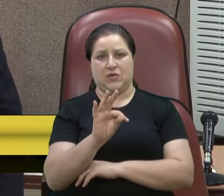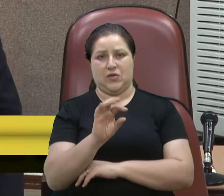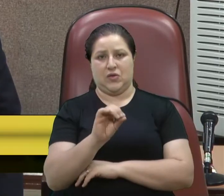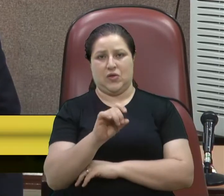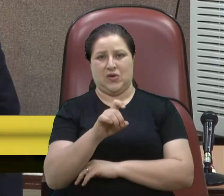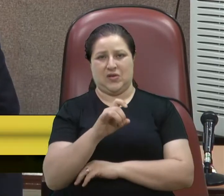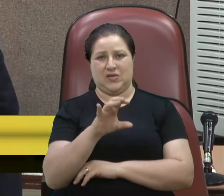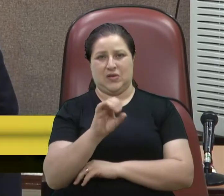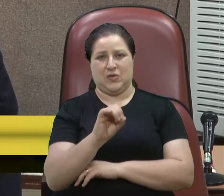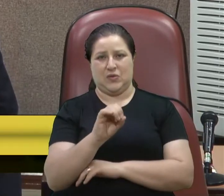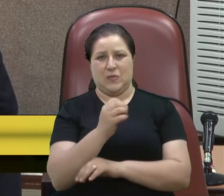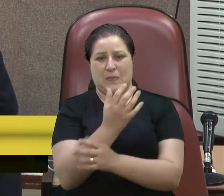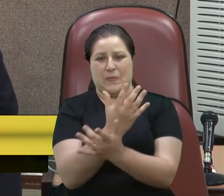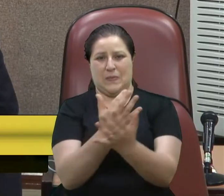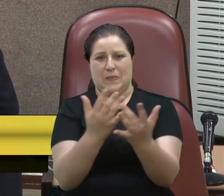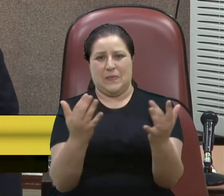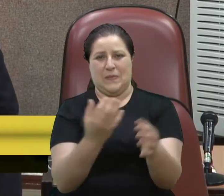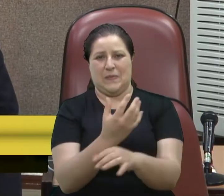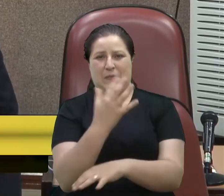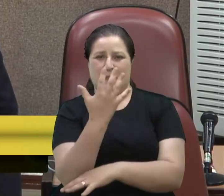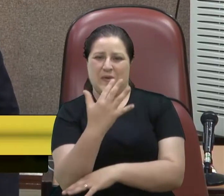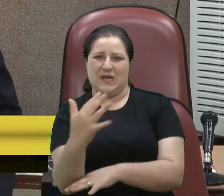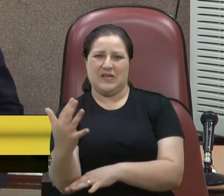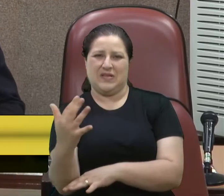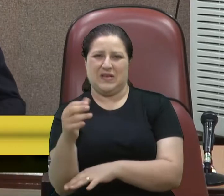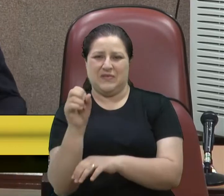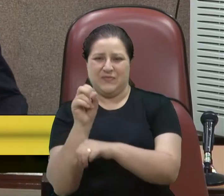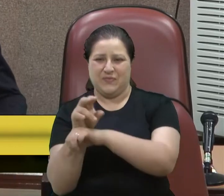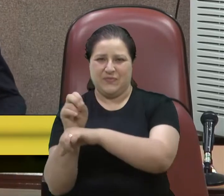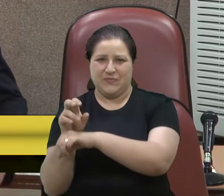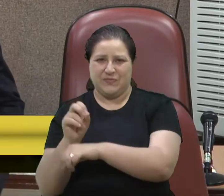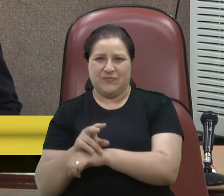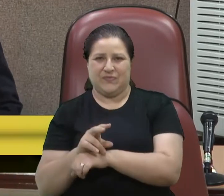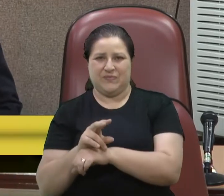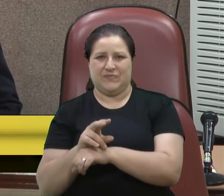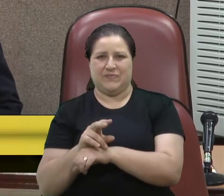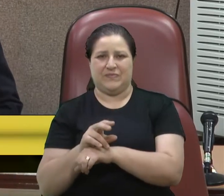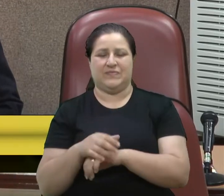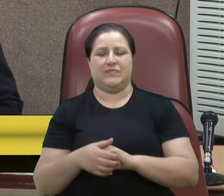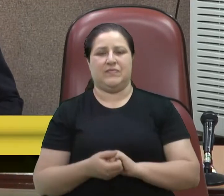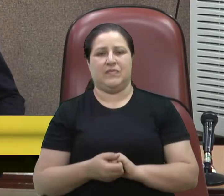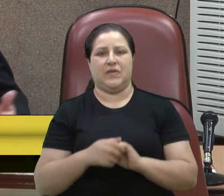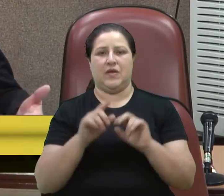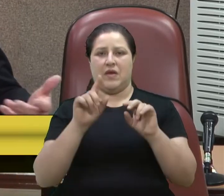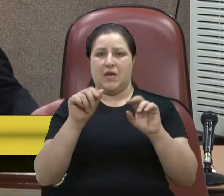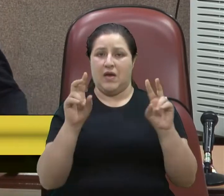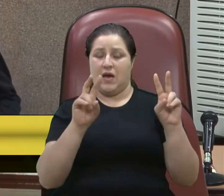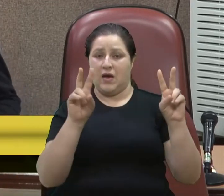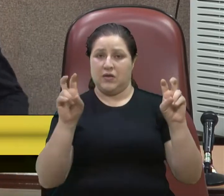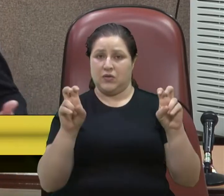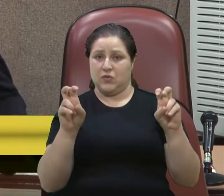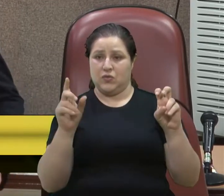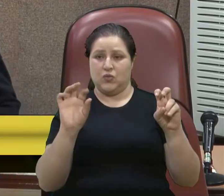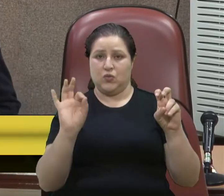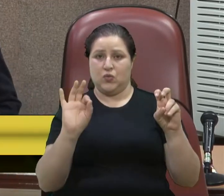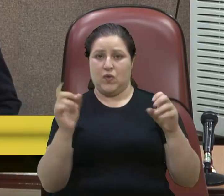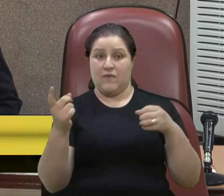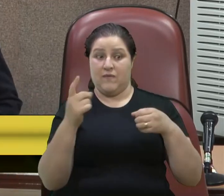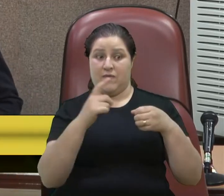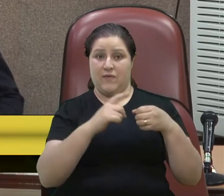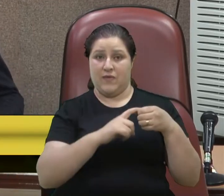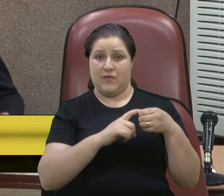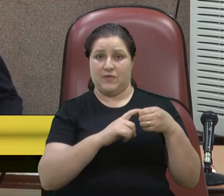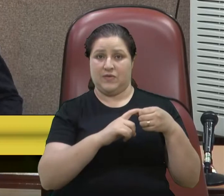colocou, é um assunto que não tem voltado à tona, como eu acho que deveria